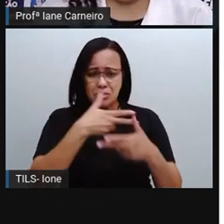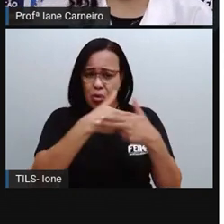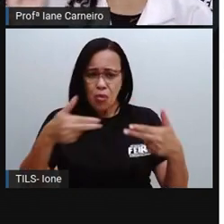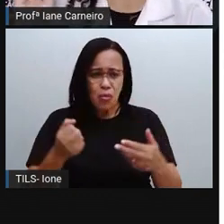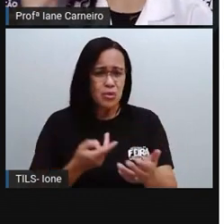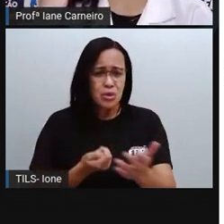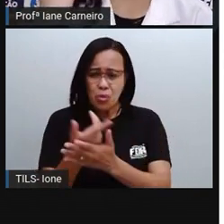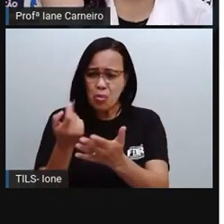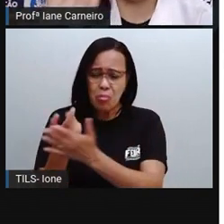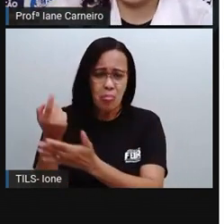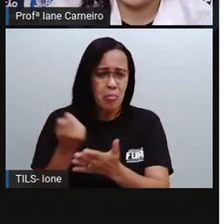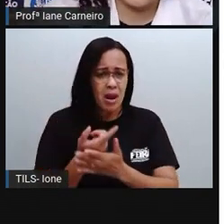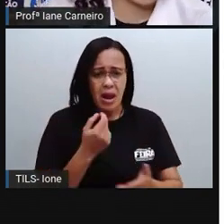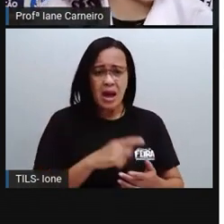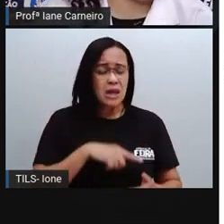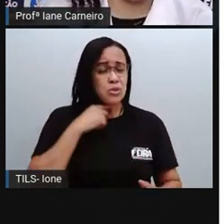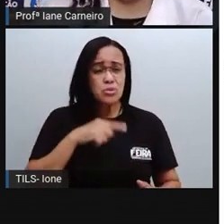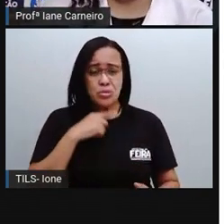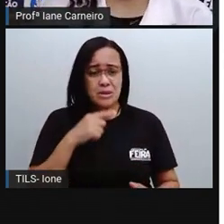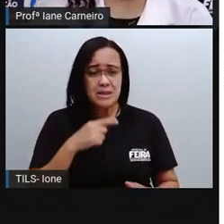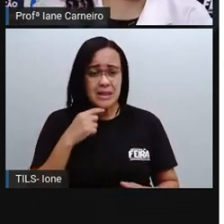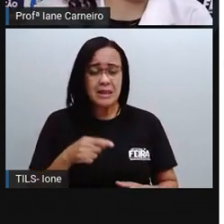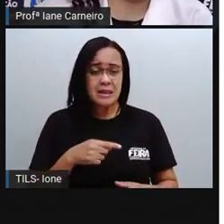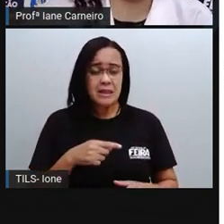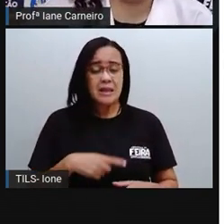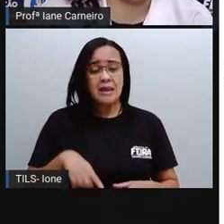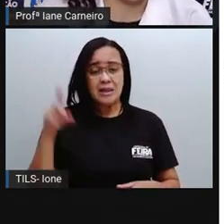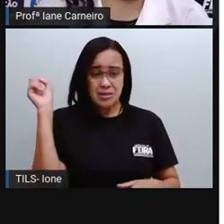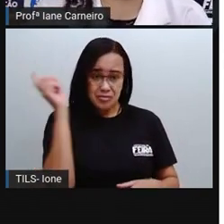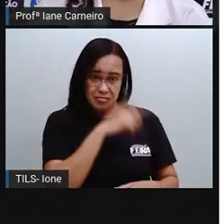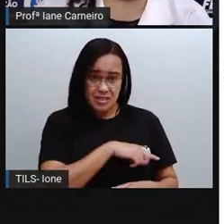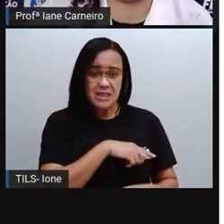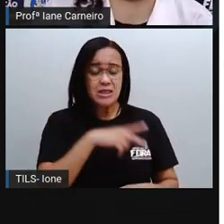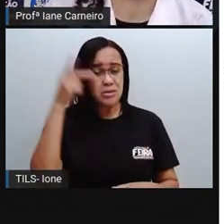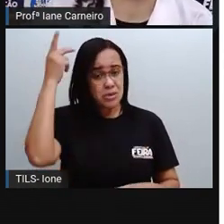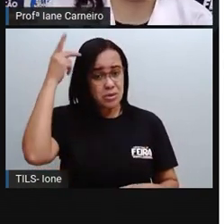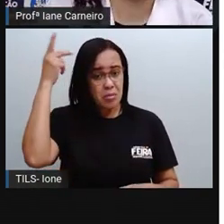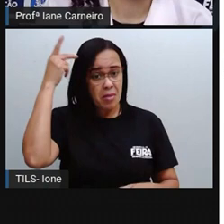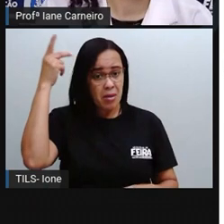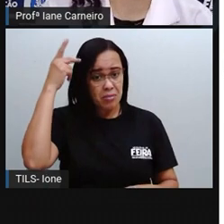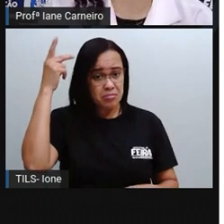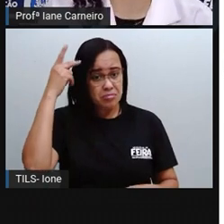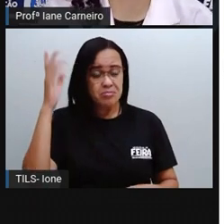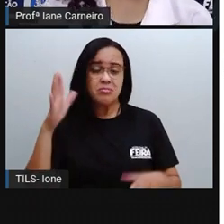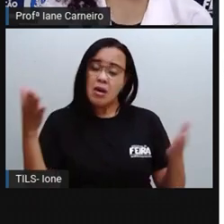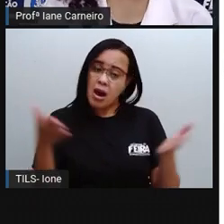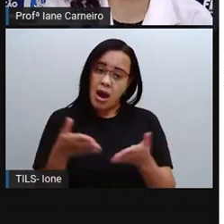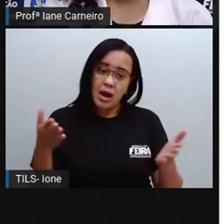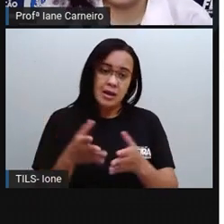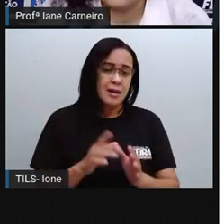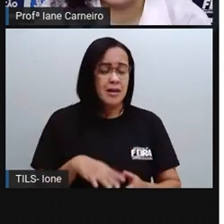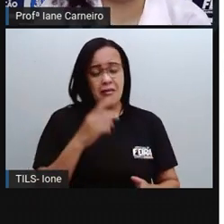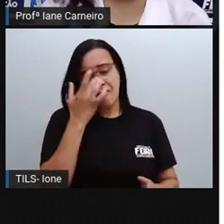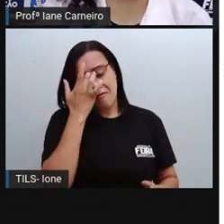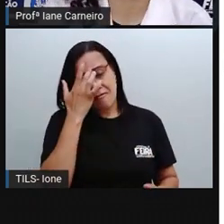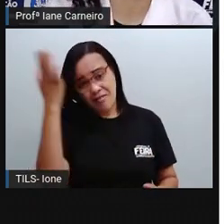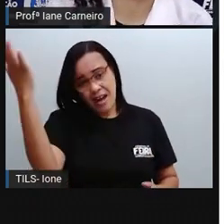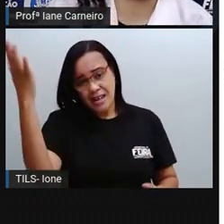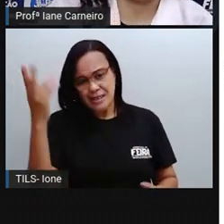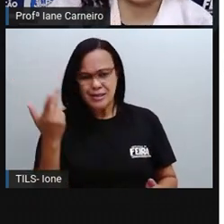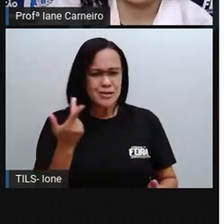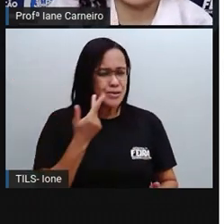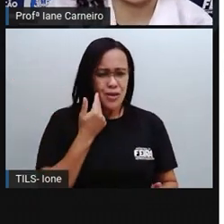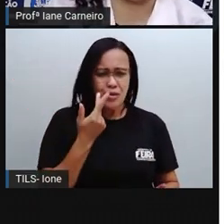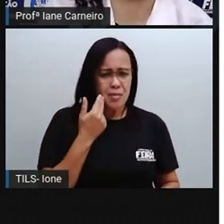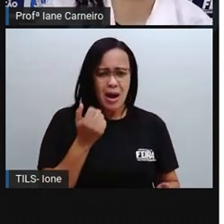milho assado, amendoim cozido, que lá em São Paulo é muito difícil de achar, né? E aqui, pra gente, é tão comum, né? A gente